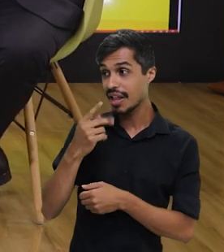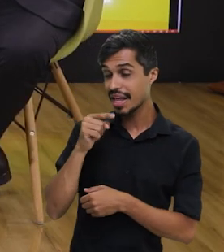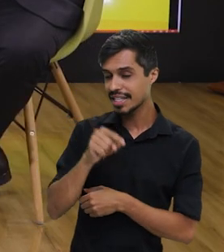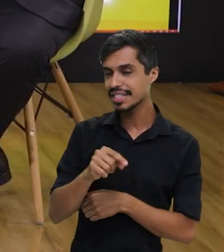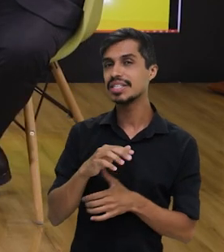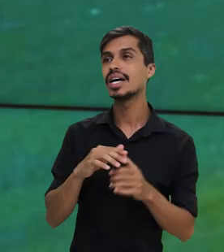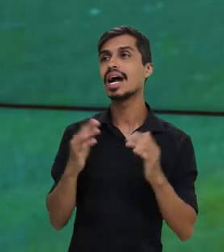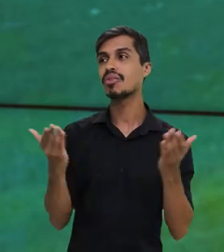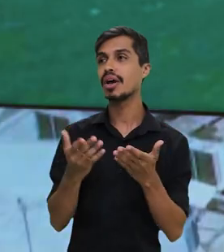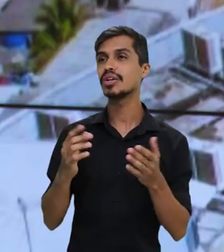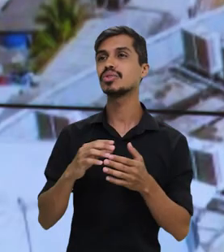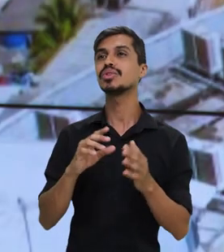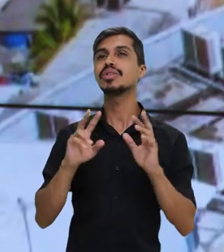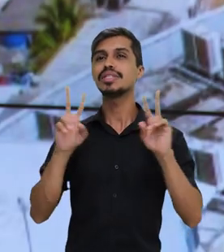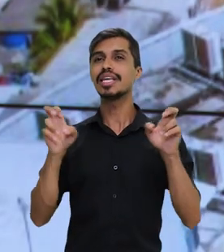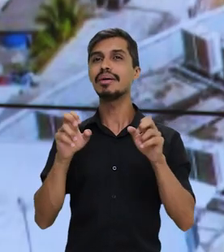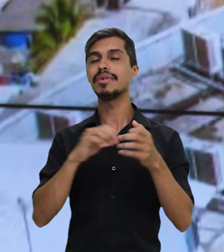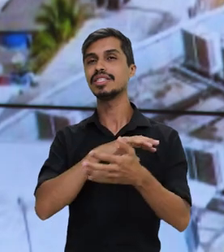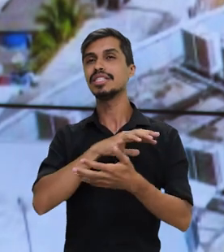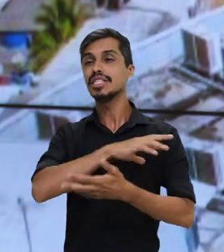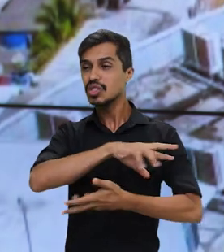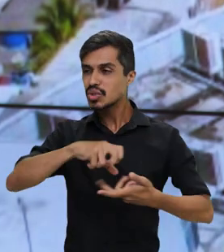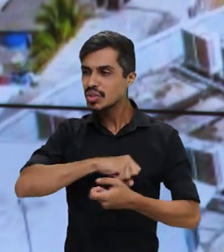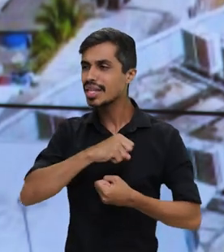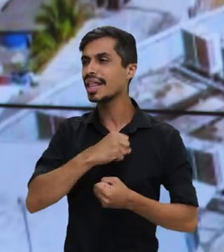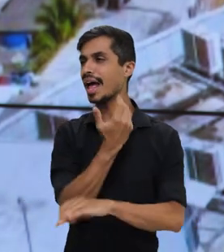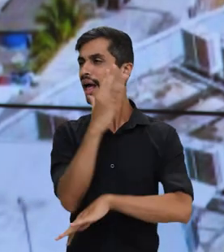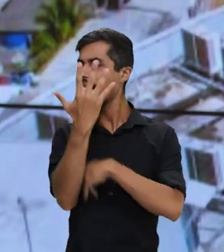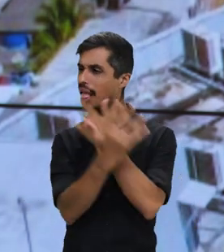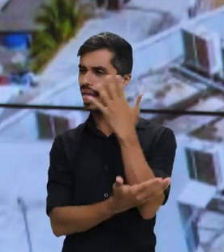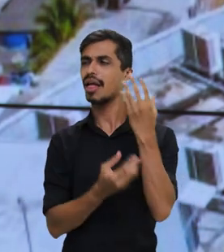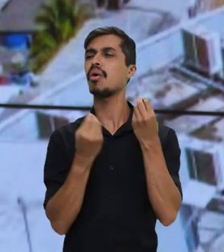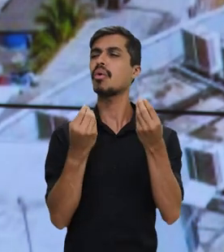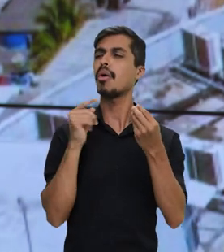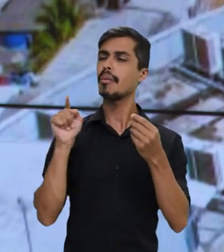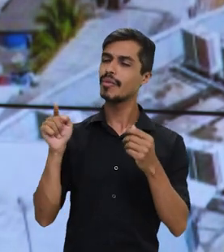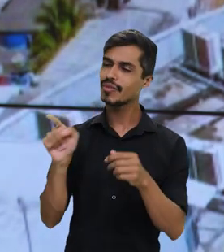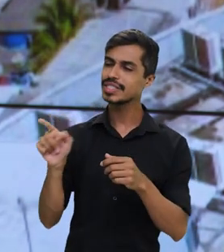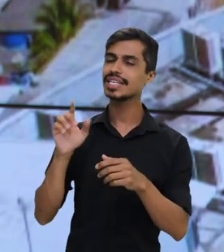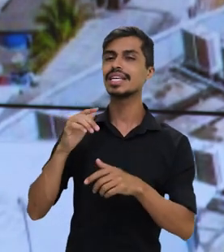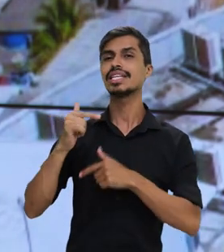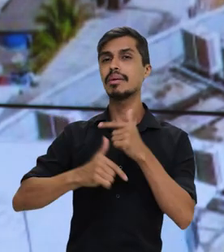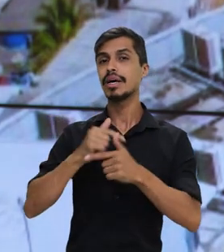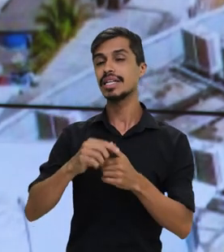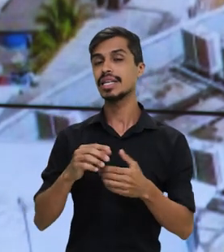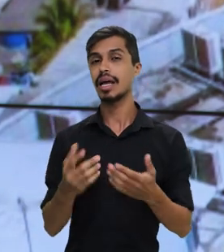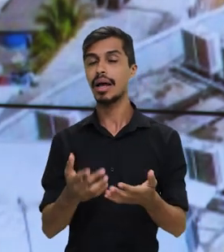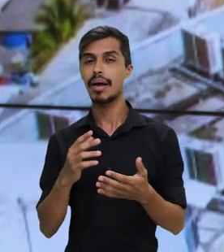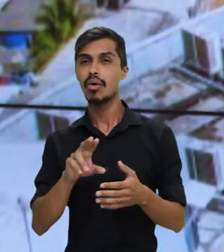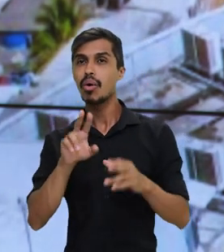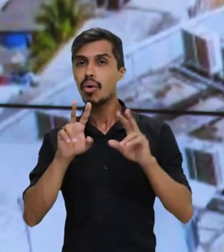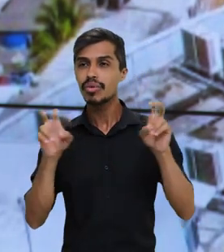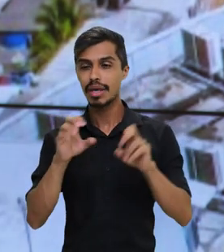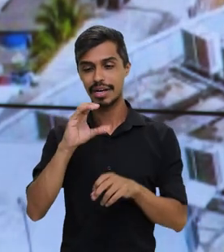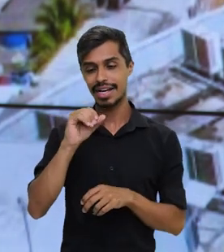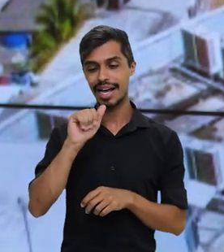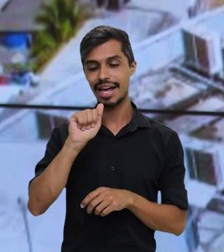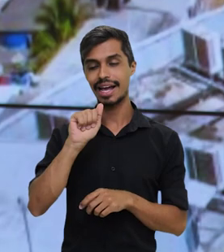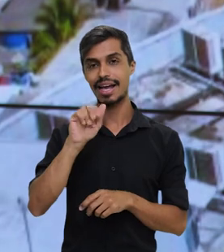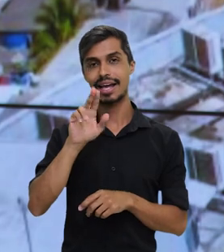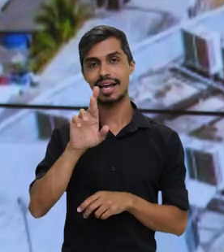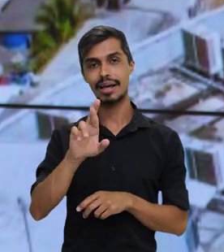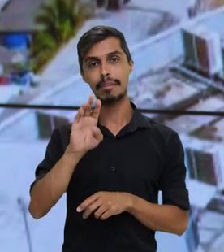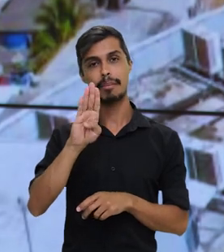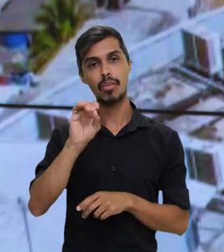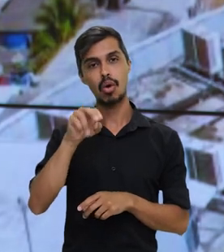nessa questão da ambiental, de sustentabilidade. Como vocês estão trabalhando para reduzir a pegada de carbono que